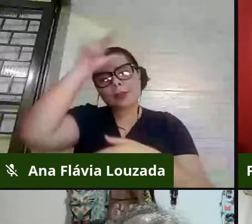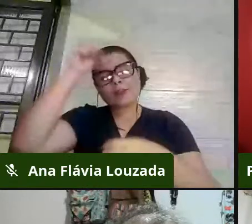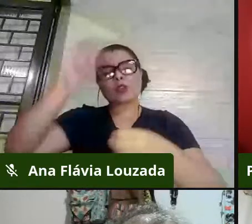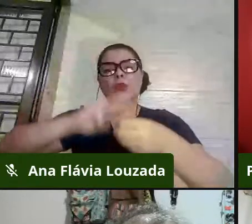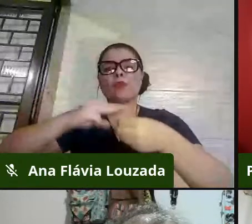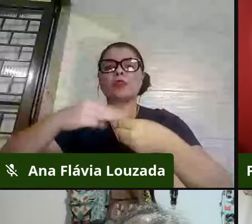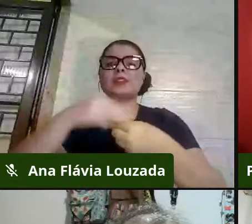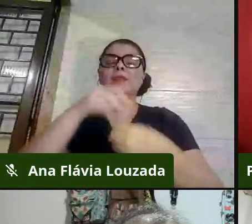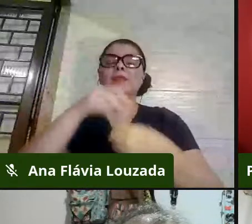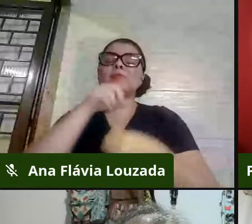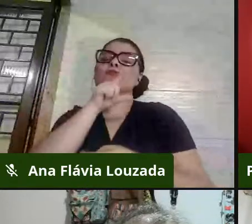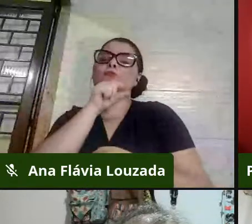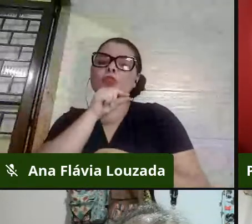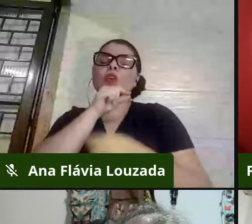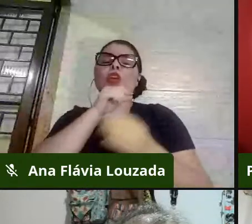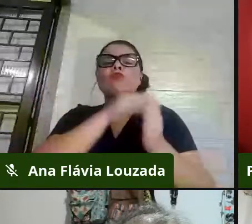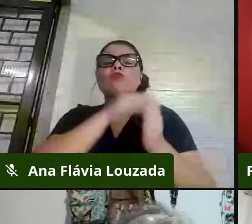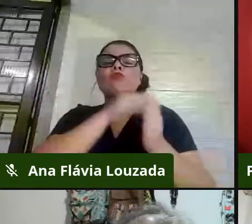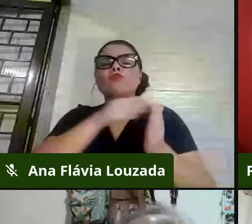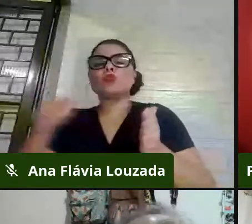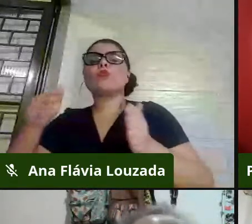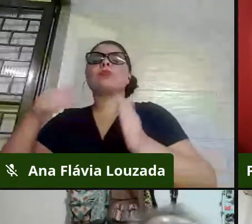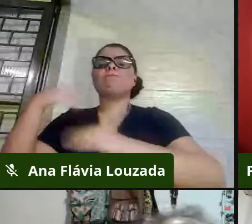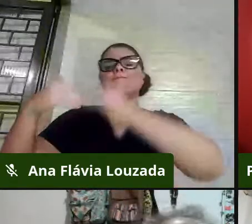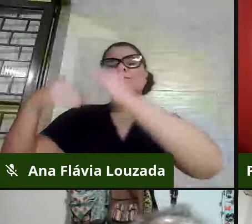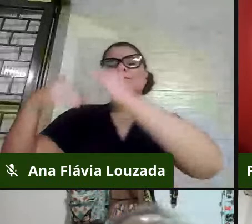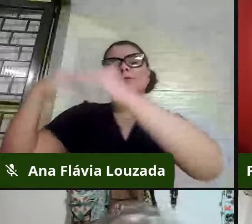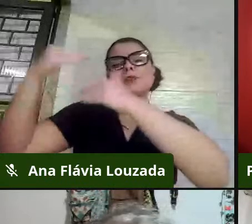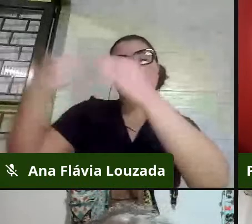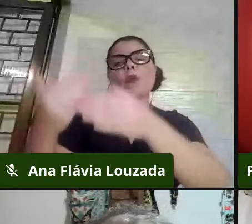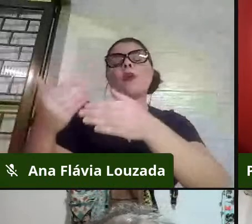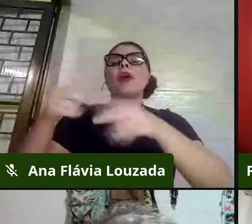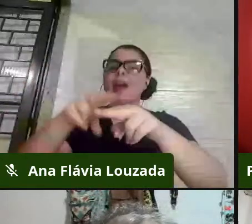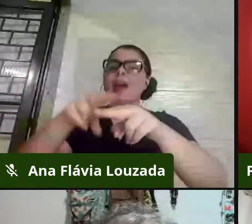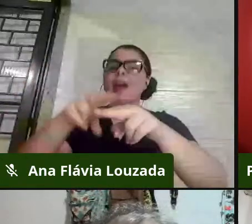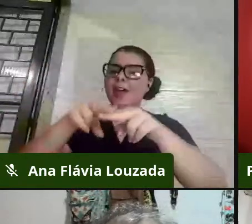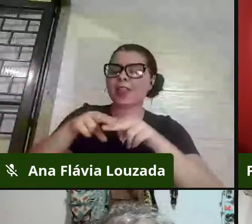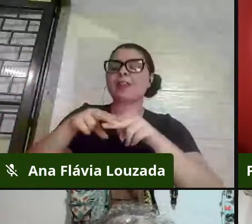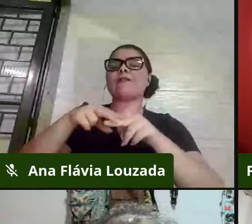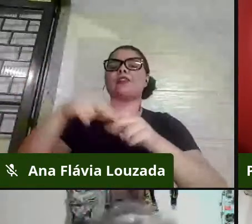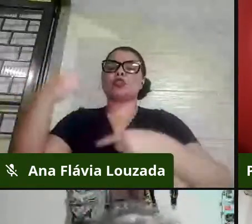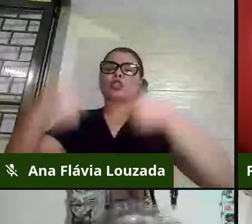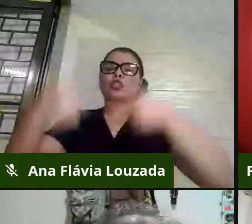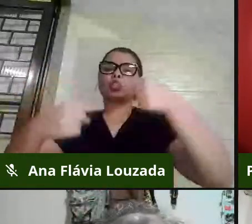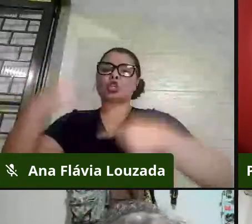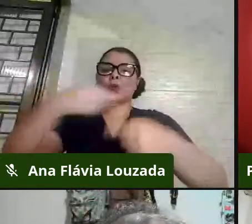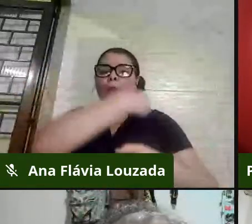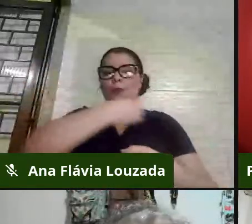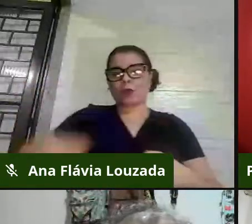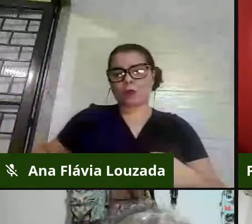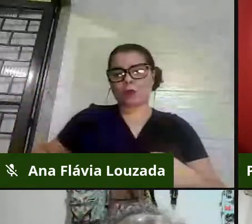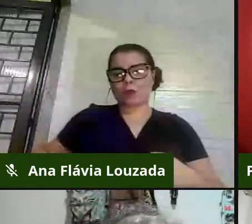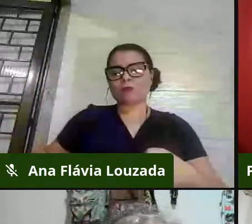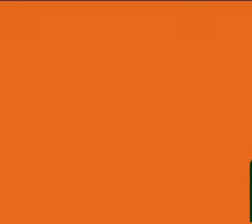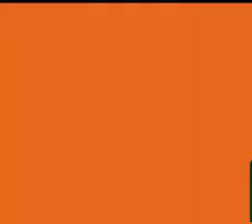ela vem desenvolvendo através de políticas públicas, através de um vídeo institucional. Pode votar para a gente, Felipe?